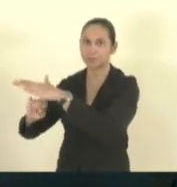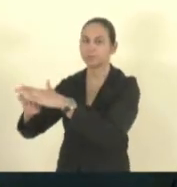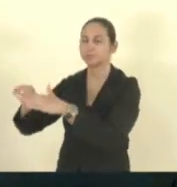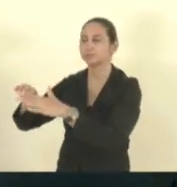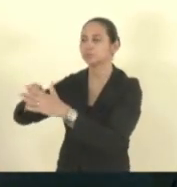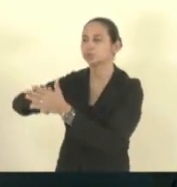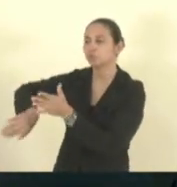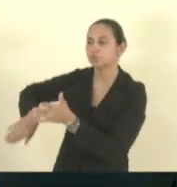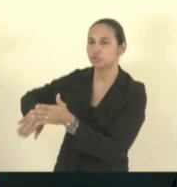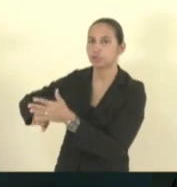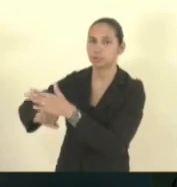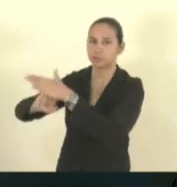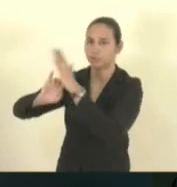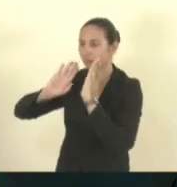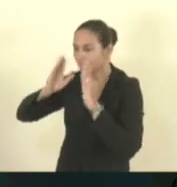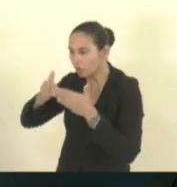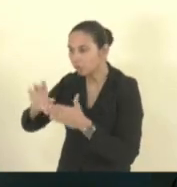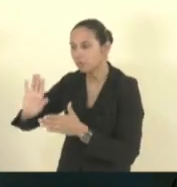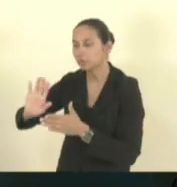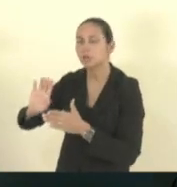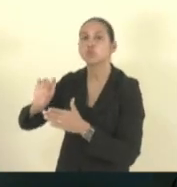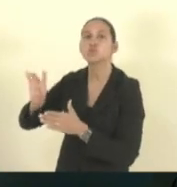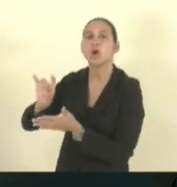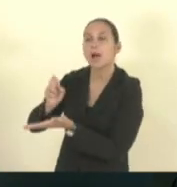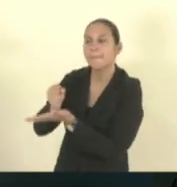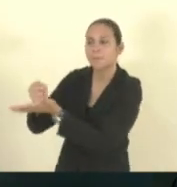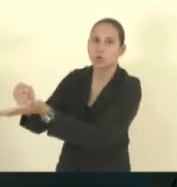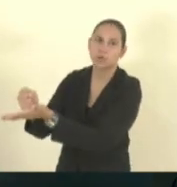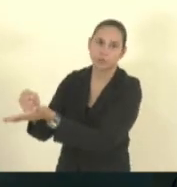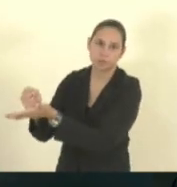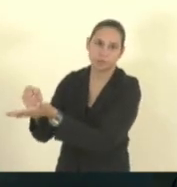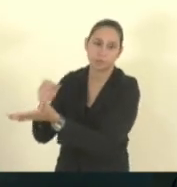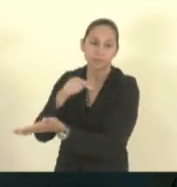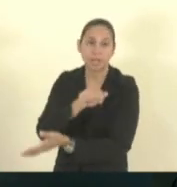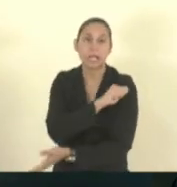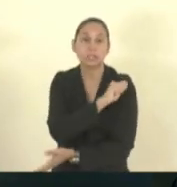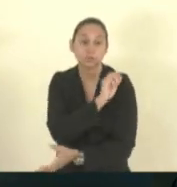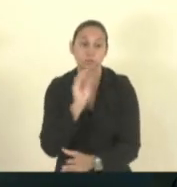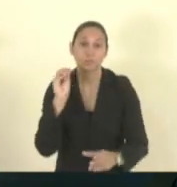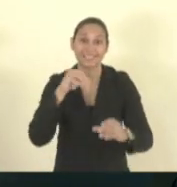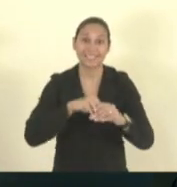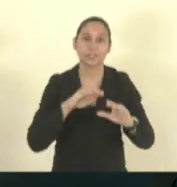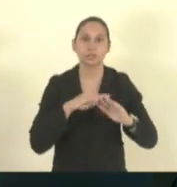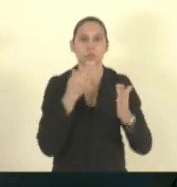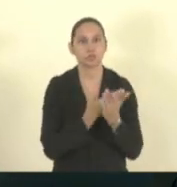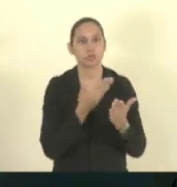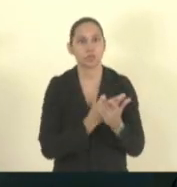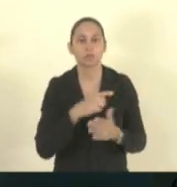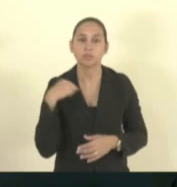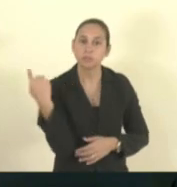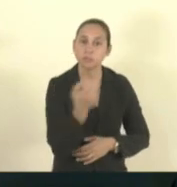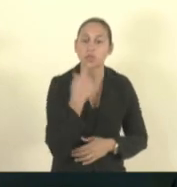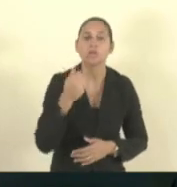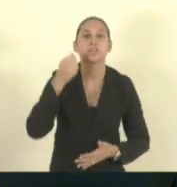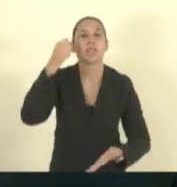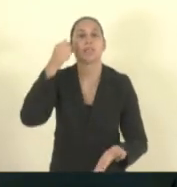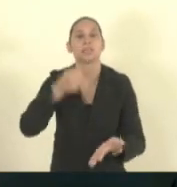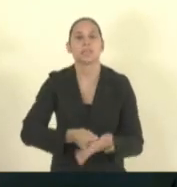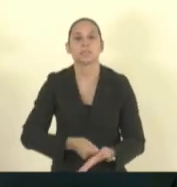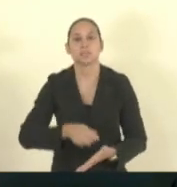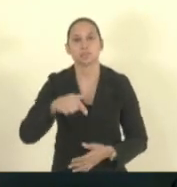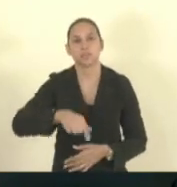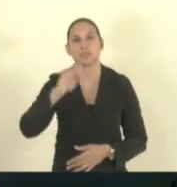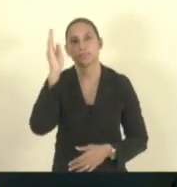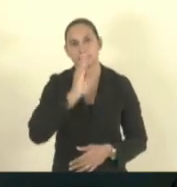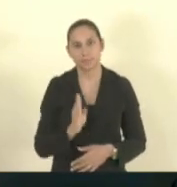elas separem e segreguem essas crianças então esse esse foi o método que a gente decidiu no Brasil a política